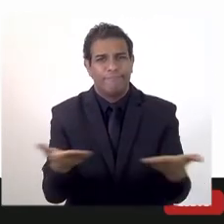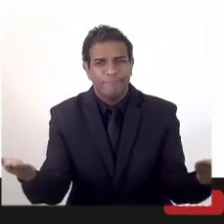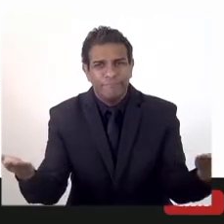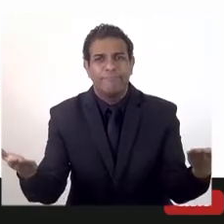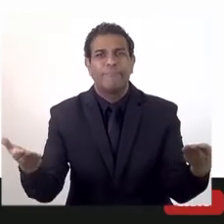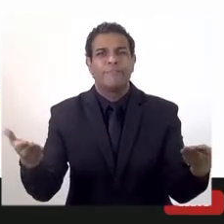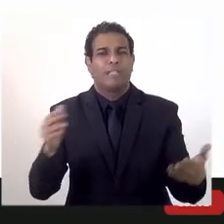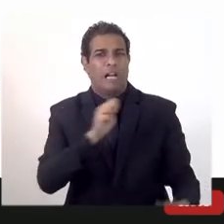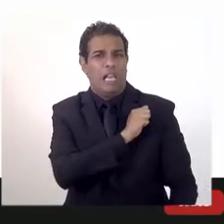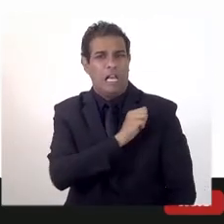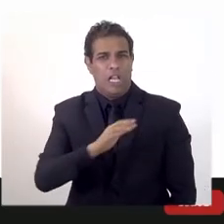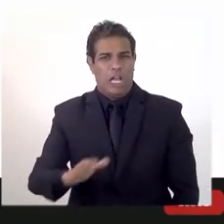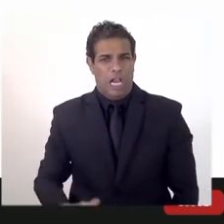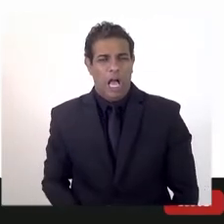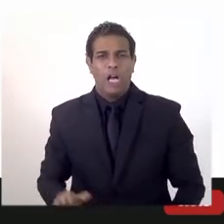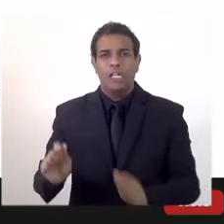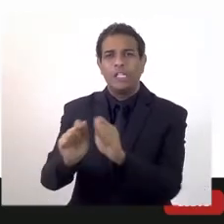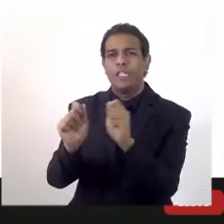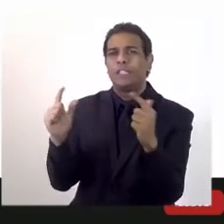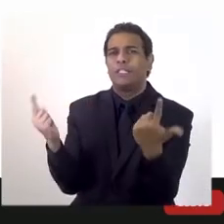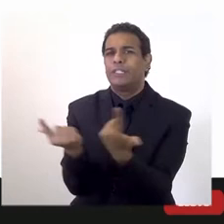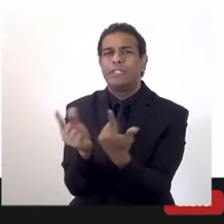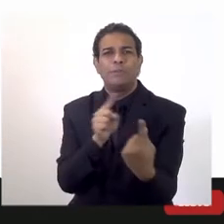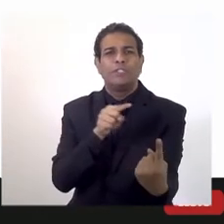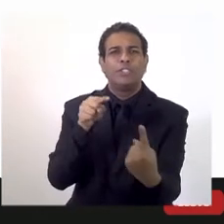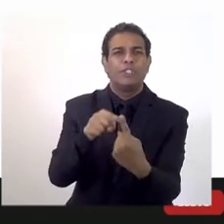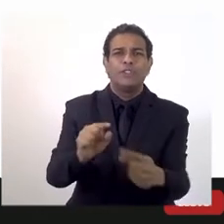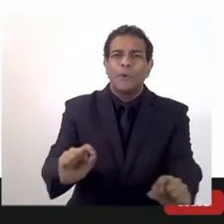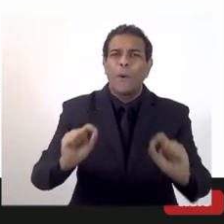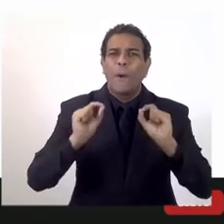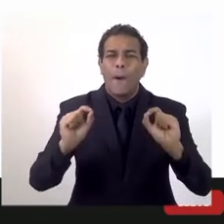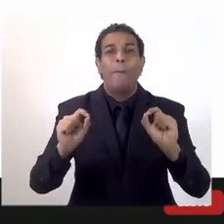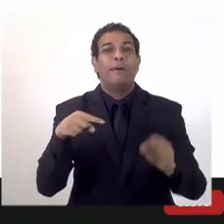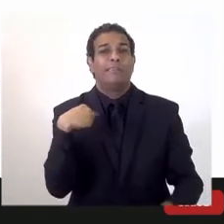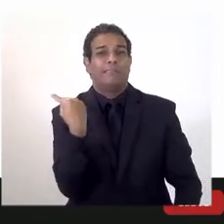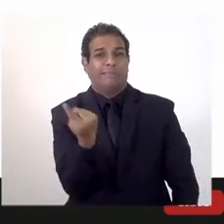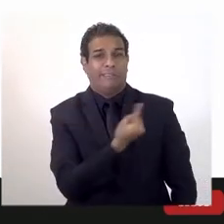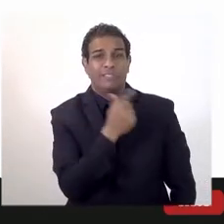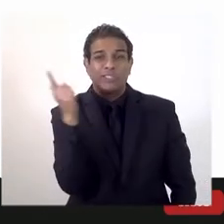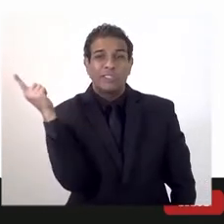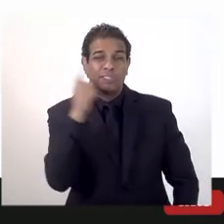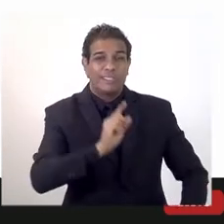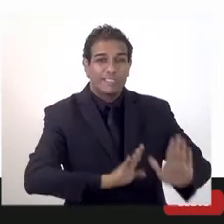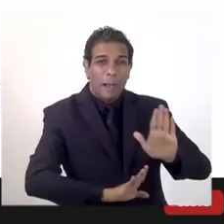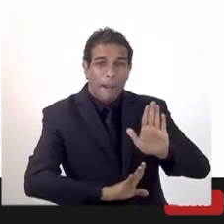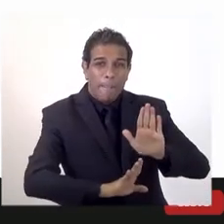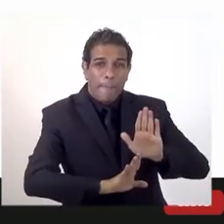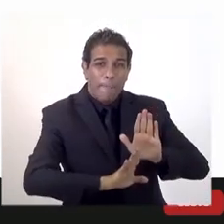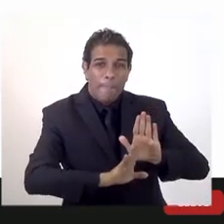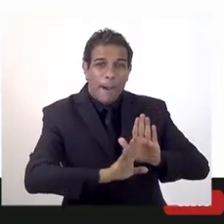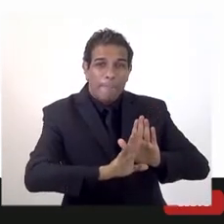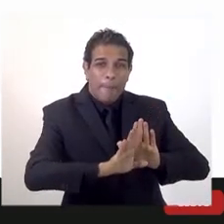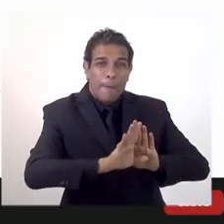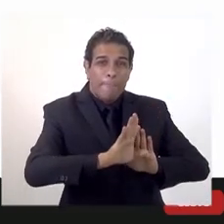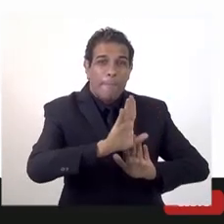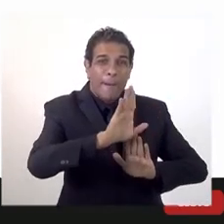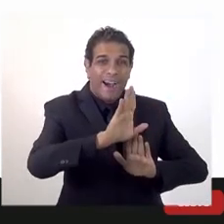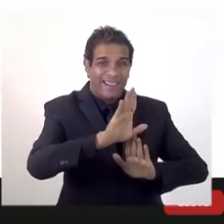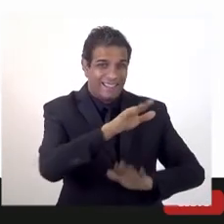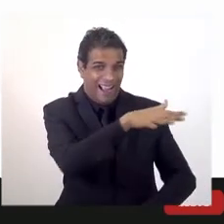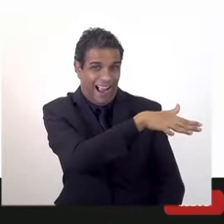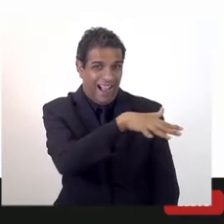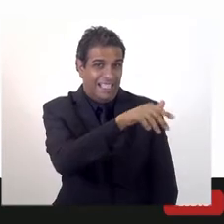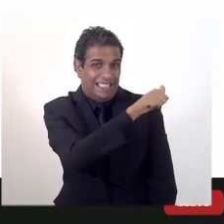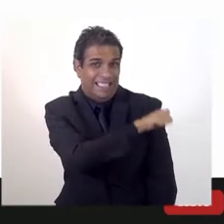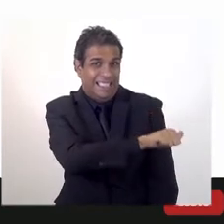e da Lerge é no sentido de nós superarmos, quer dizer, uma situação do Estado do Rio de Janeiro